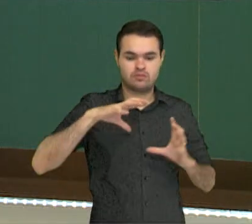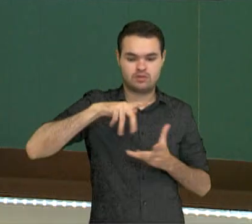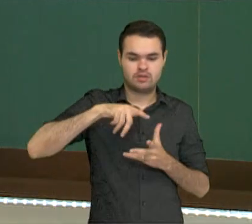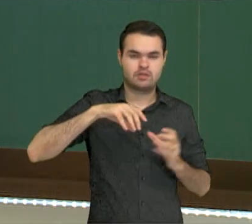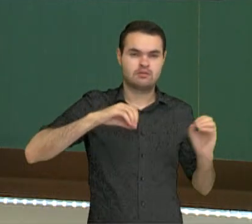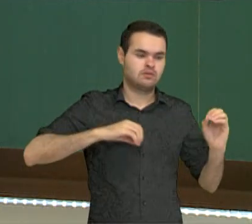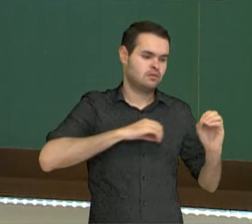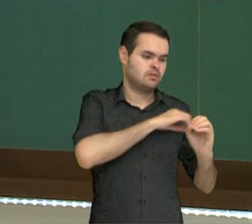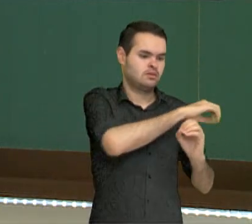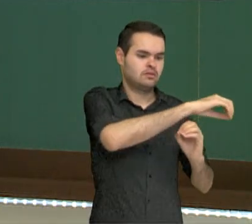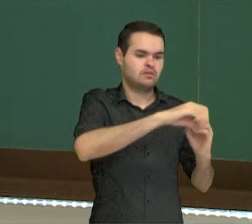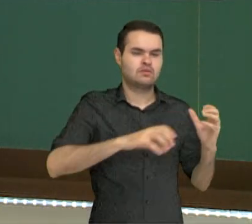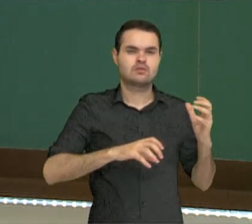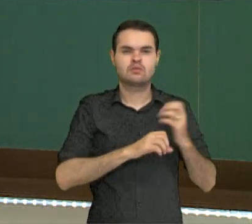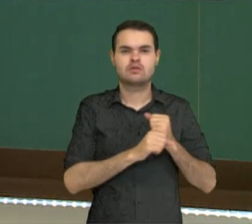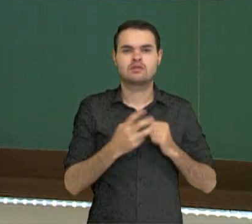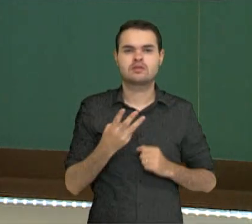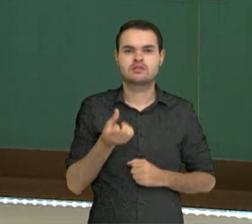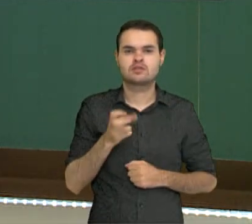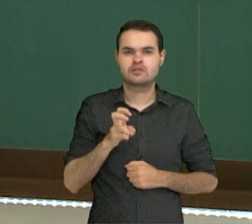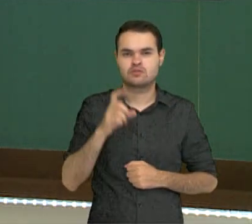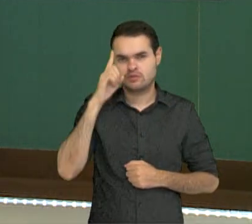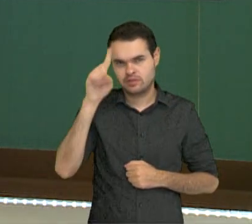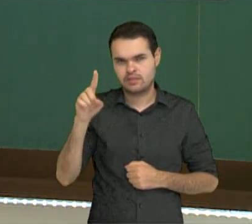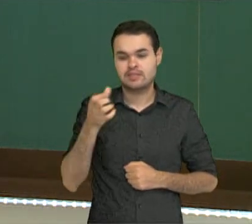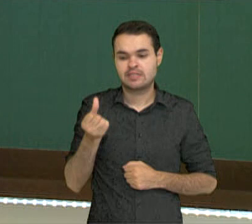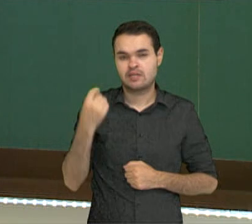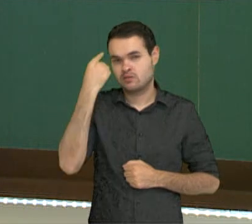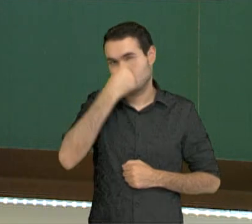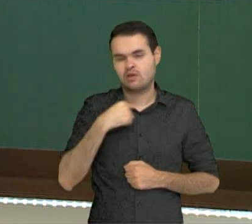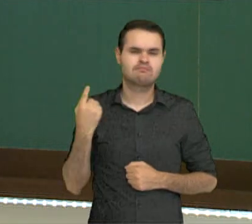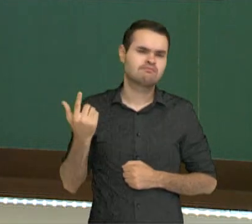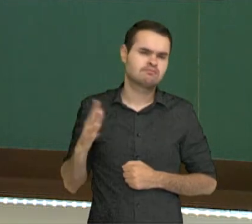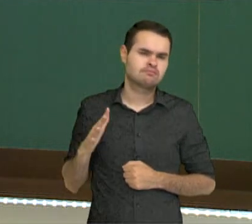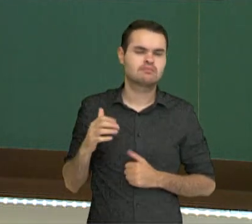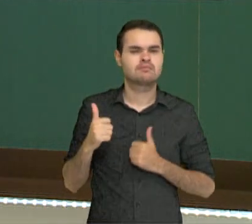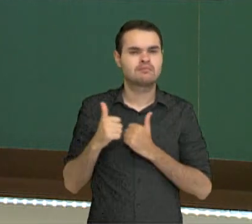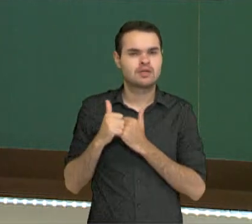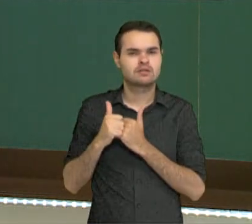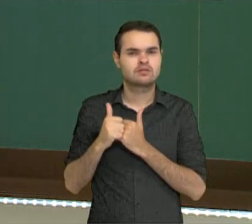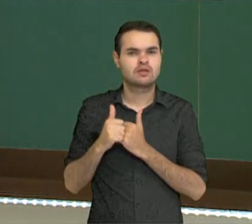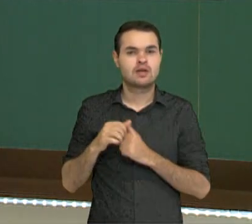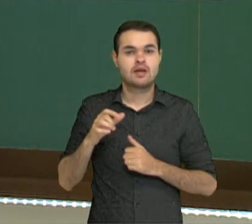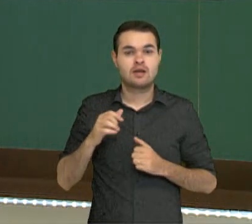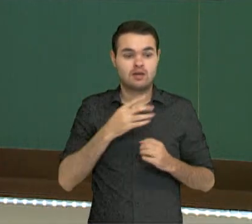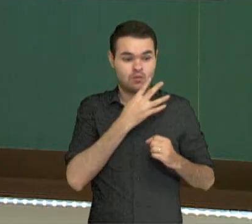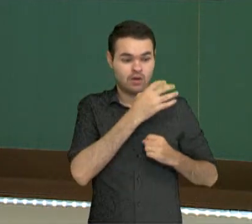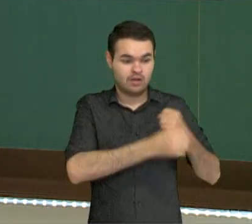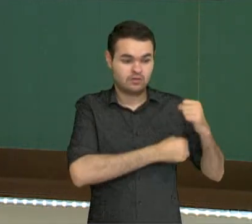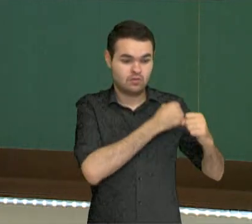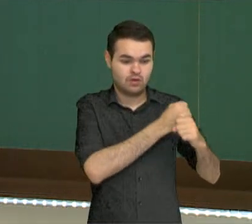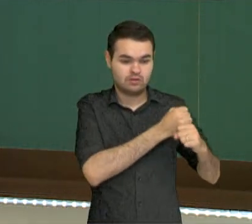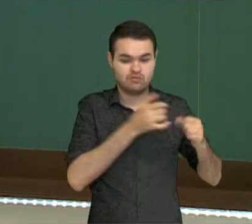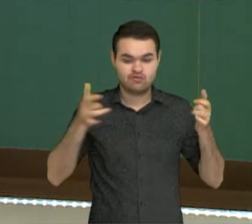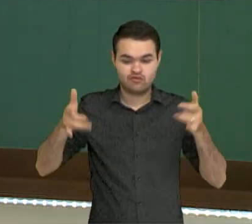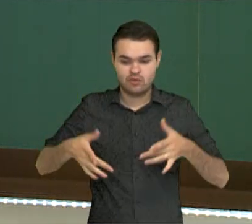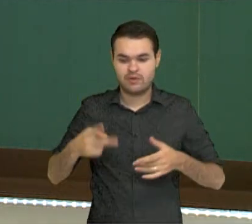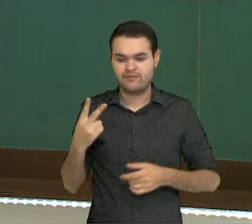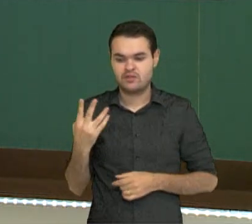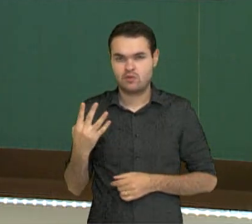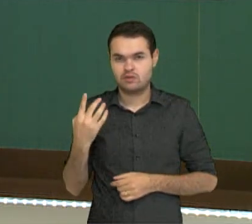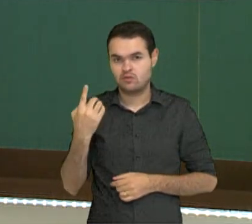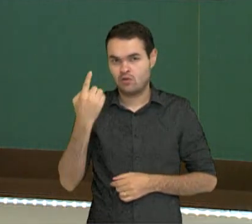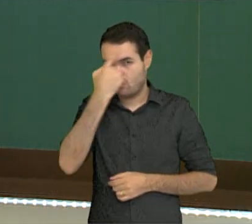365 dias e seis horas aproximadamente. Essas seis horas a cada quatro anos geram mais um